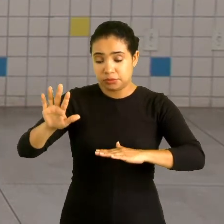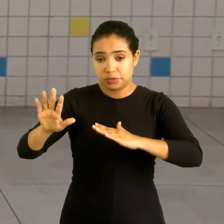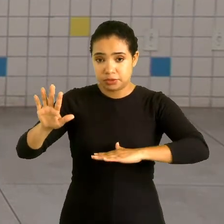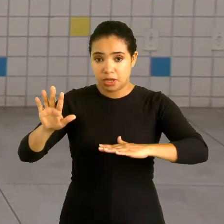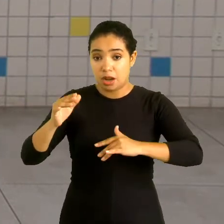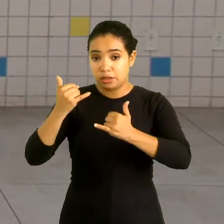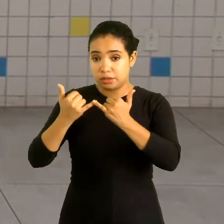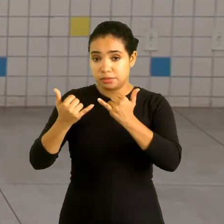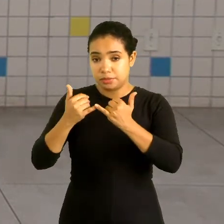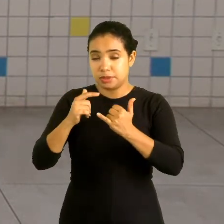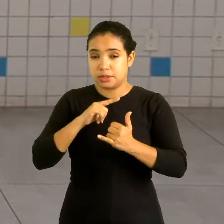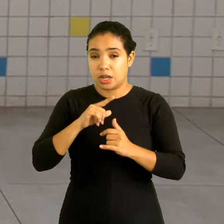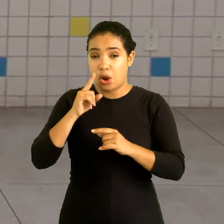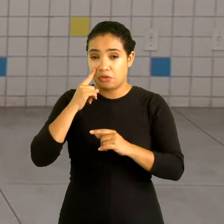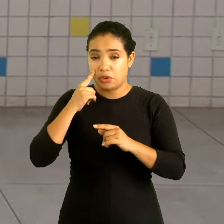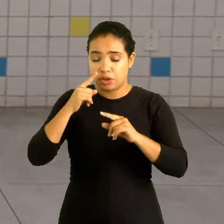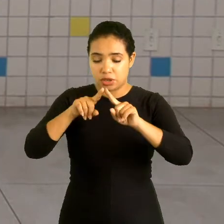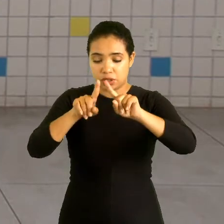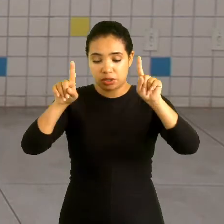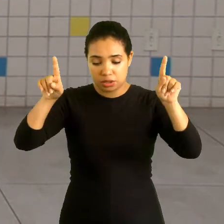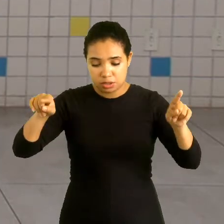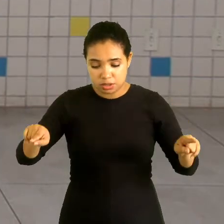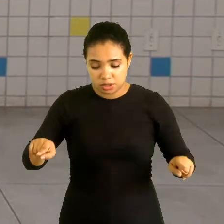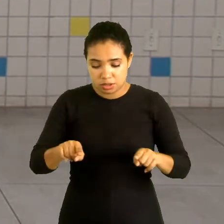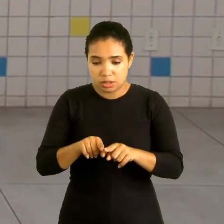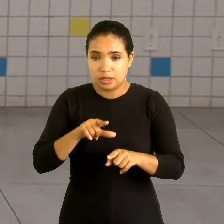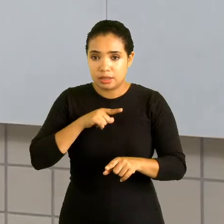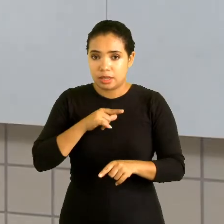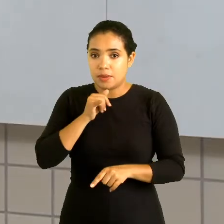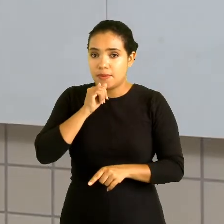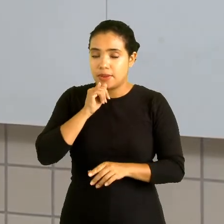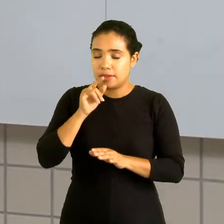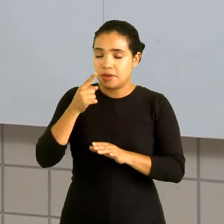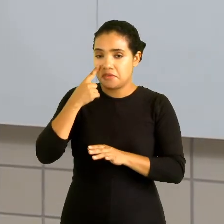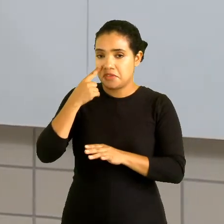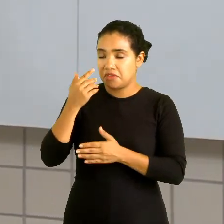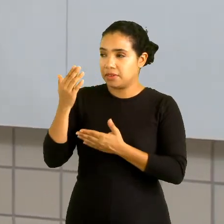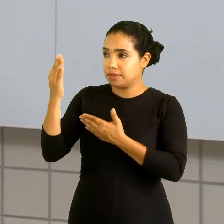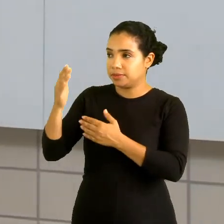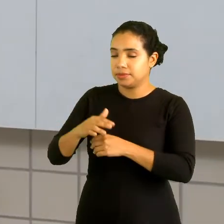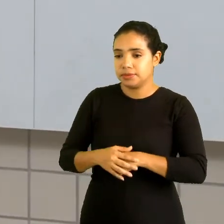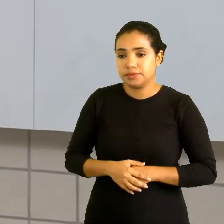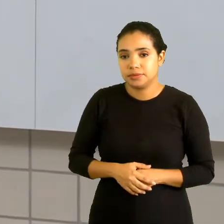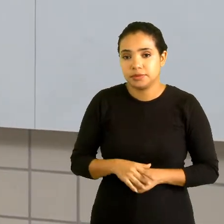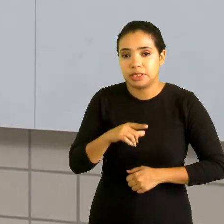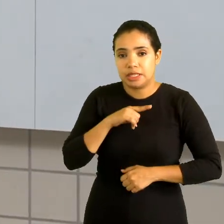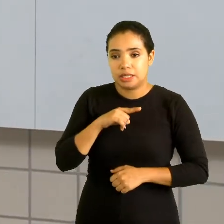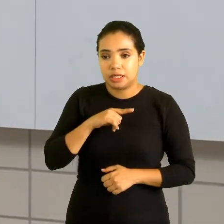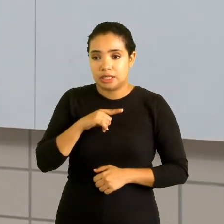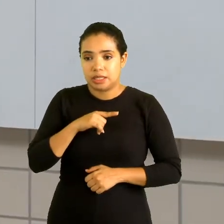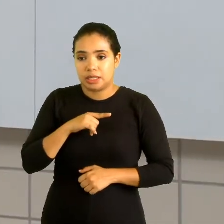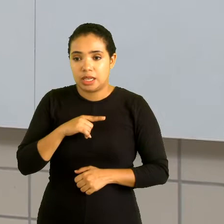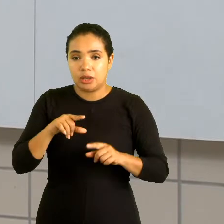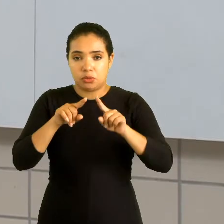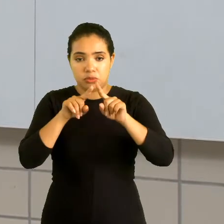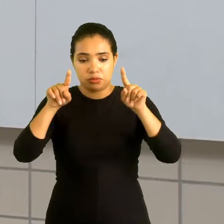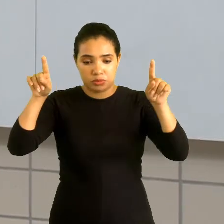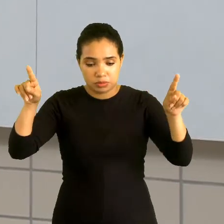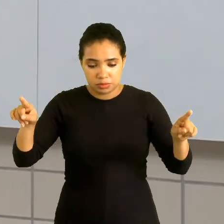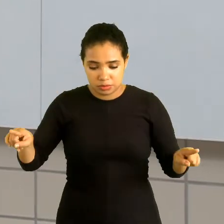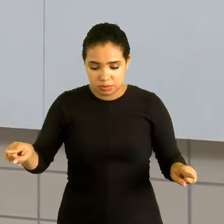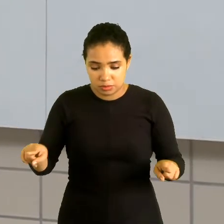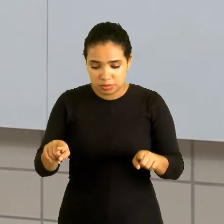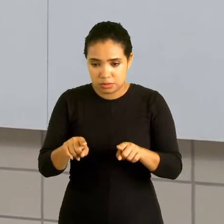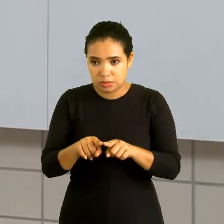semelhanças. No quadro, então, eu estou com esse exemplo aí para a gente verificar. Olha só. Eu tenho um retângulo cuja